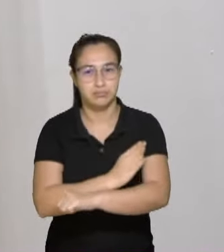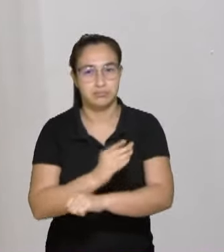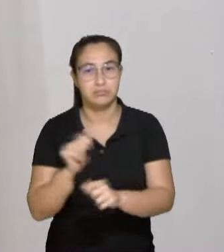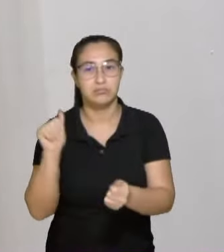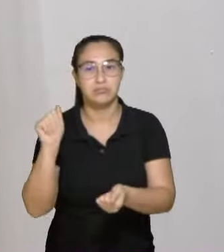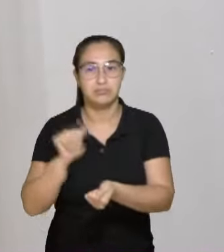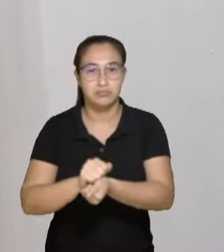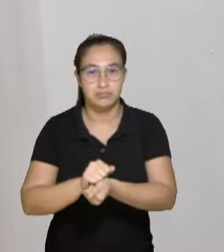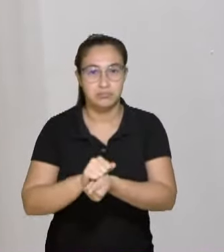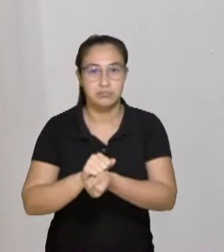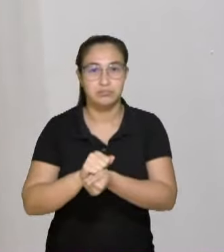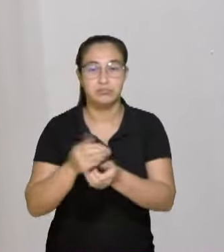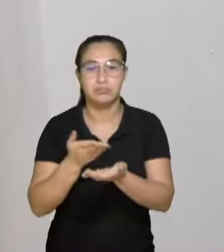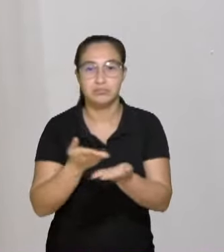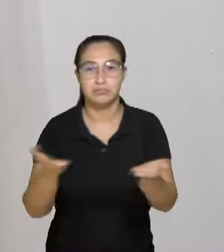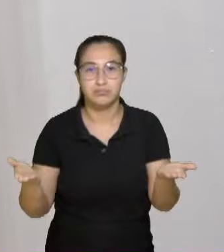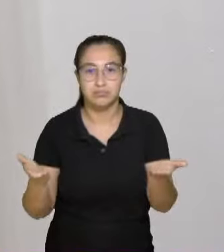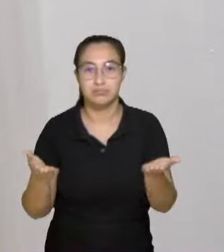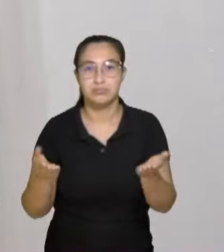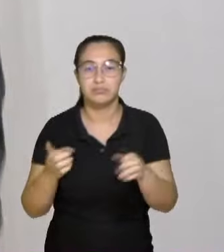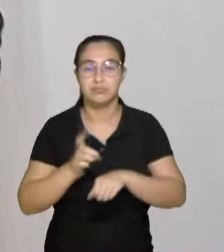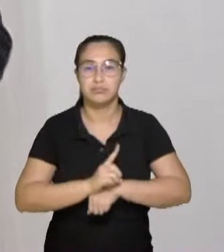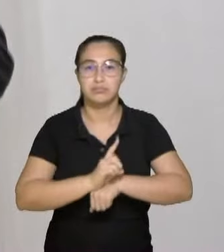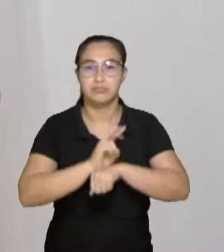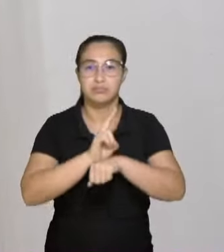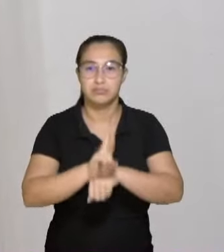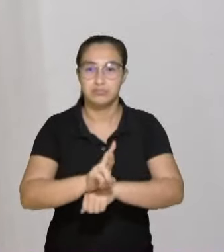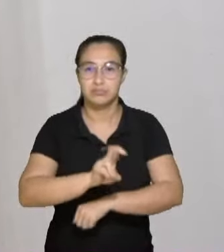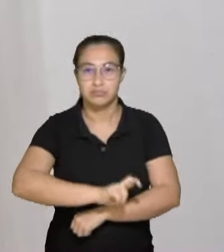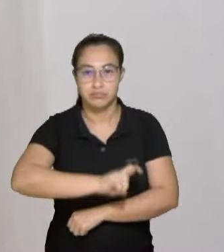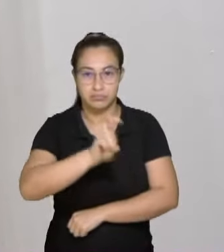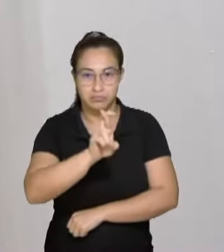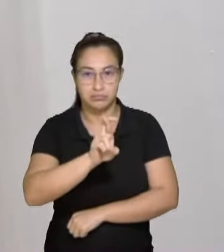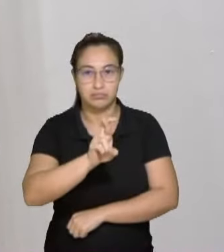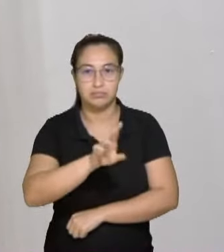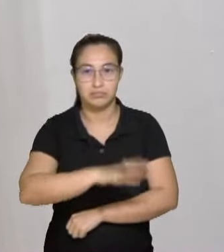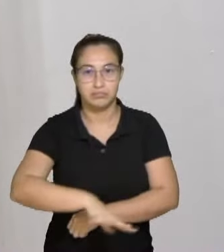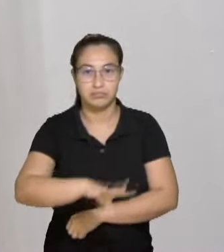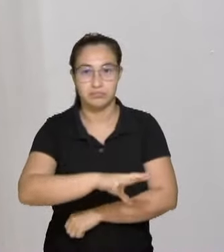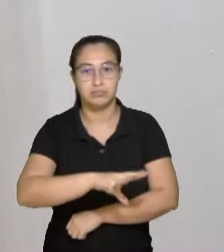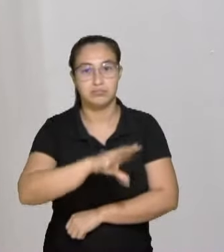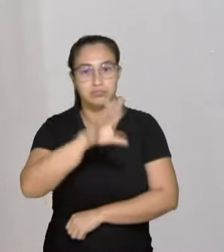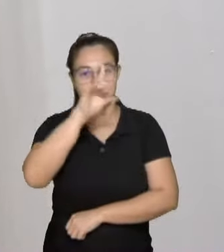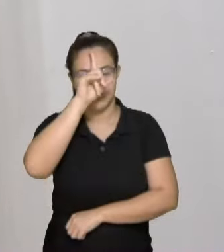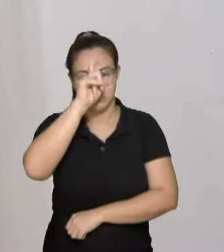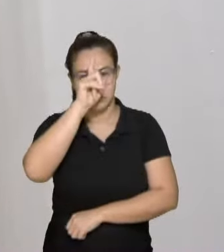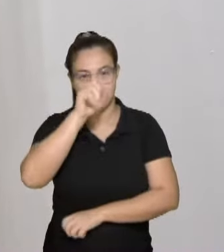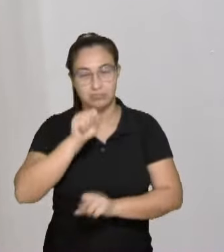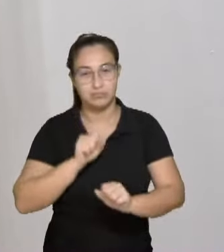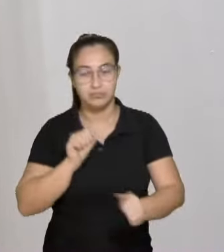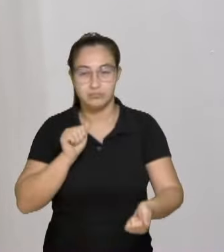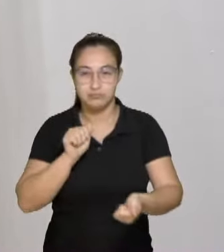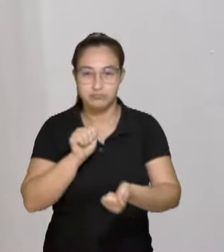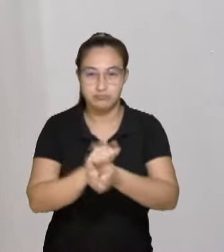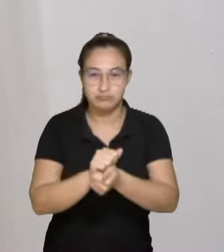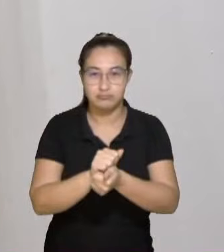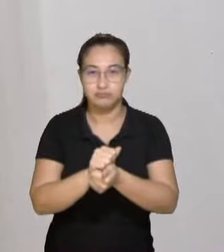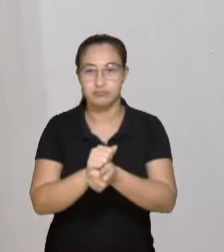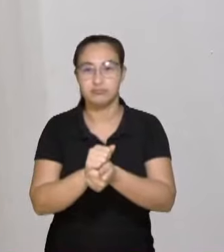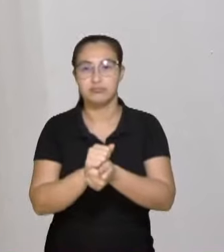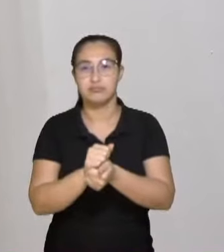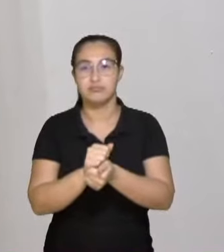os diretores, toda a diretoria do Hospital Nossa Senhora da Conceição, nós pudéssemos aproximar e